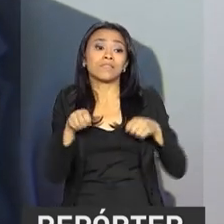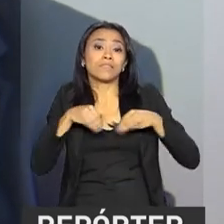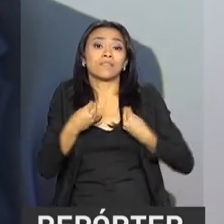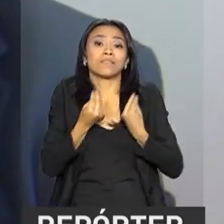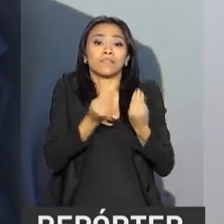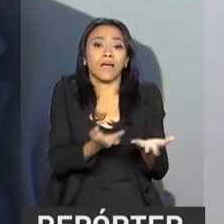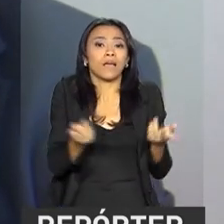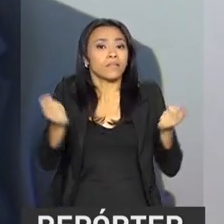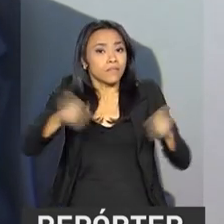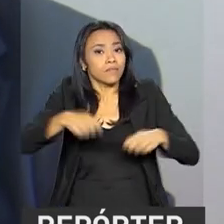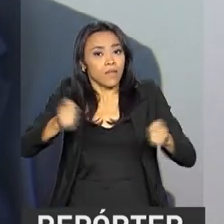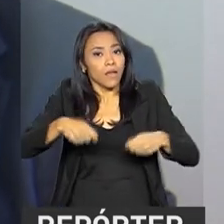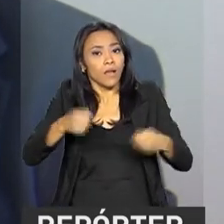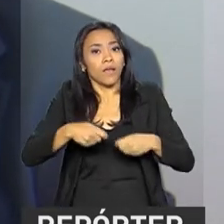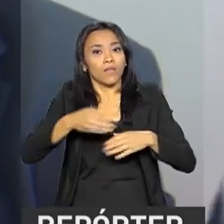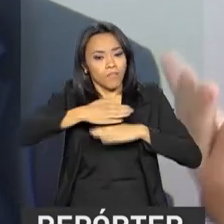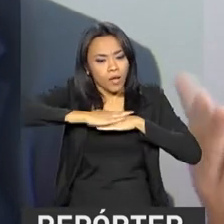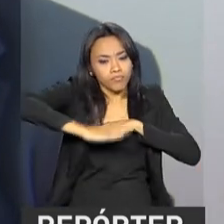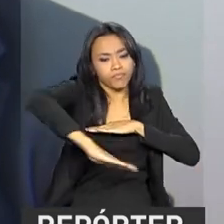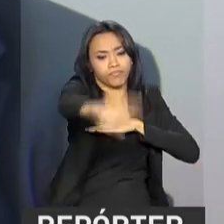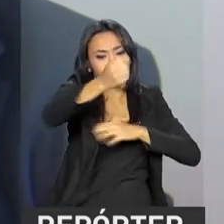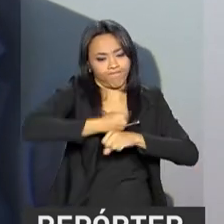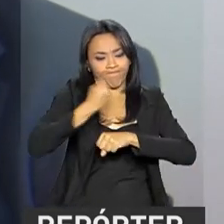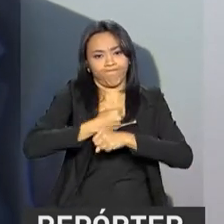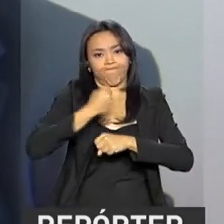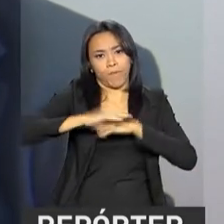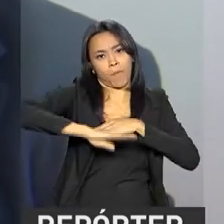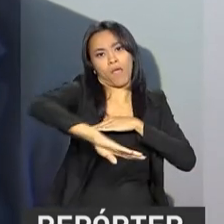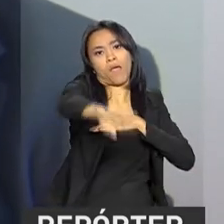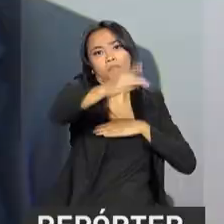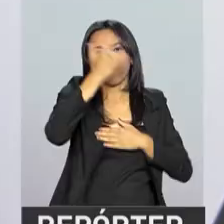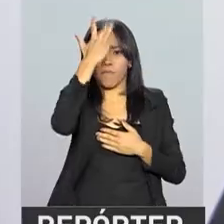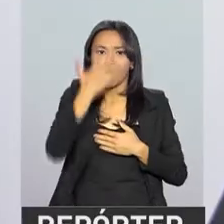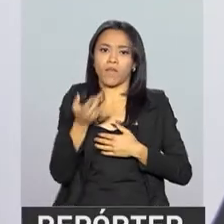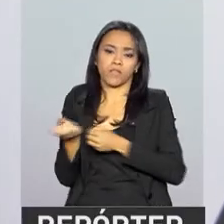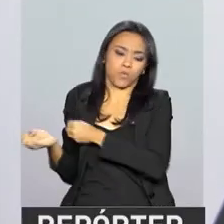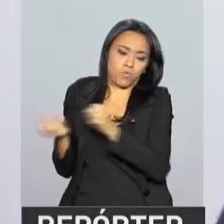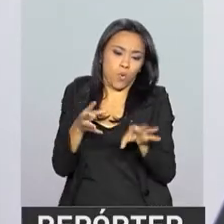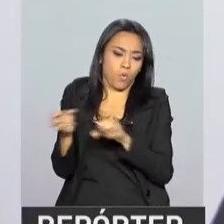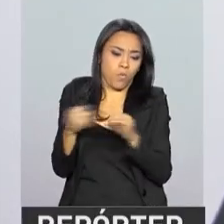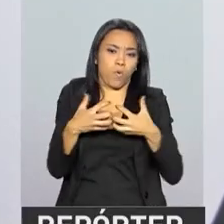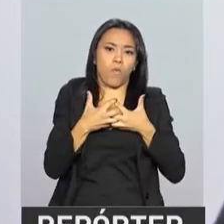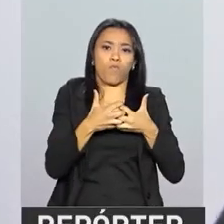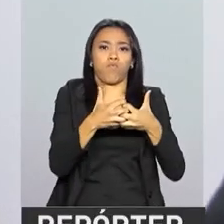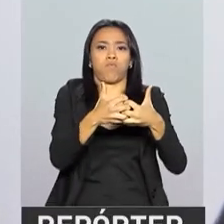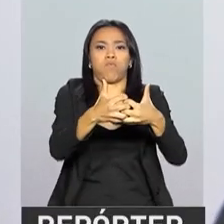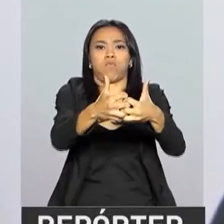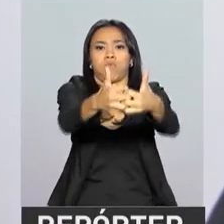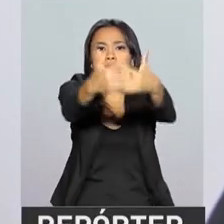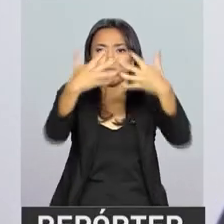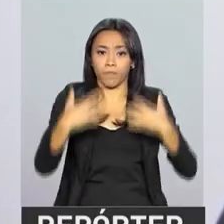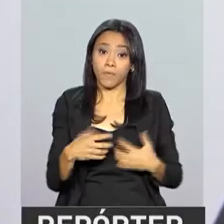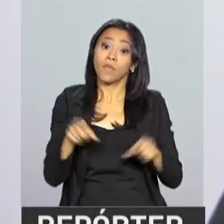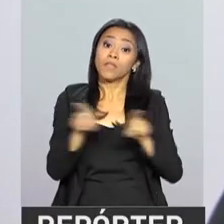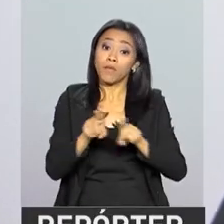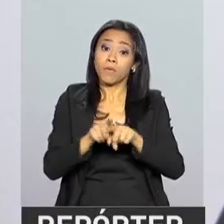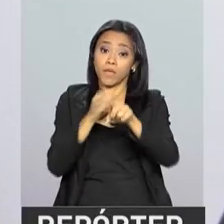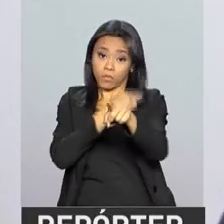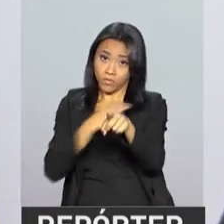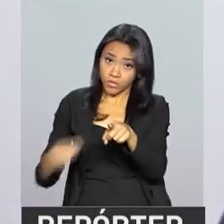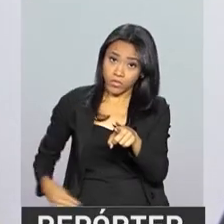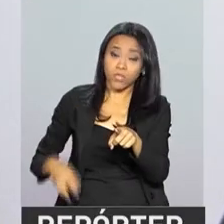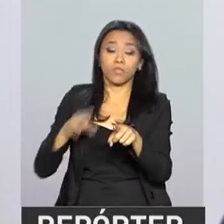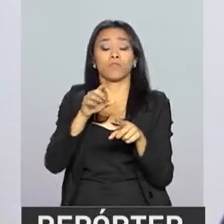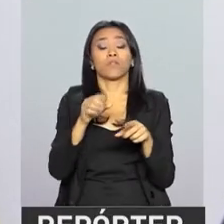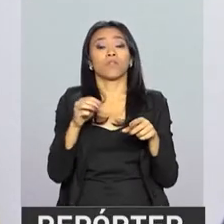escoamento da nossa produção também por essa região do país. O Ministro da Integração Nacional também destacou a